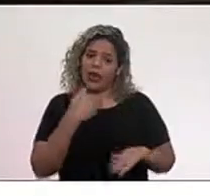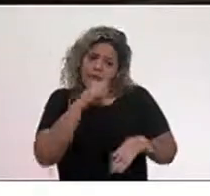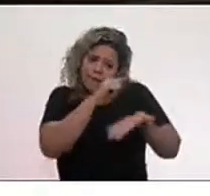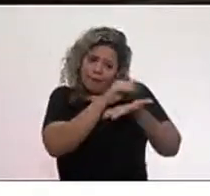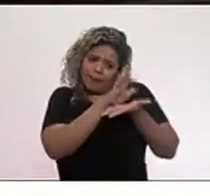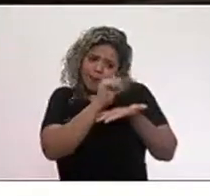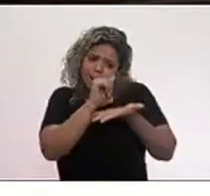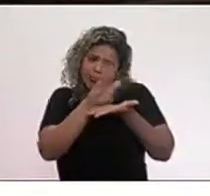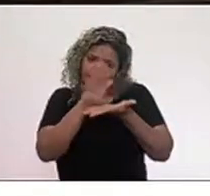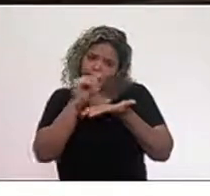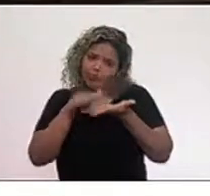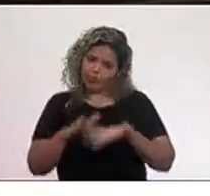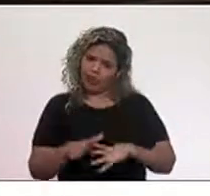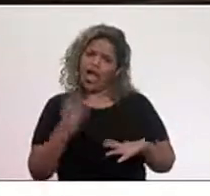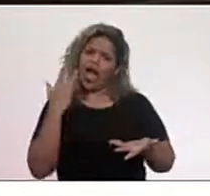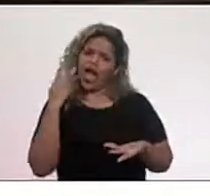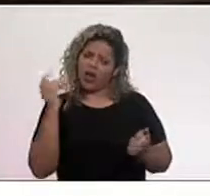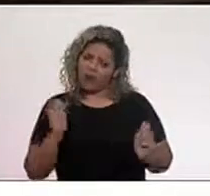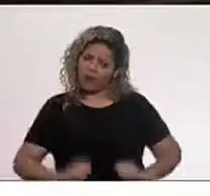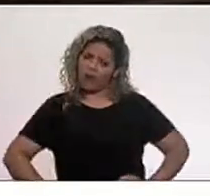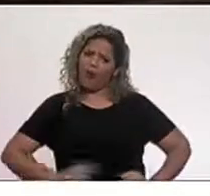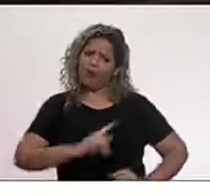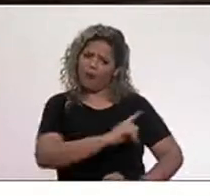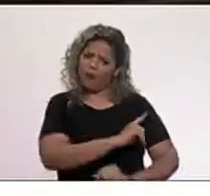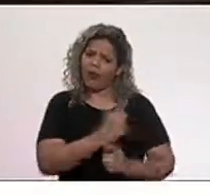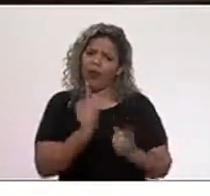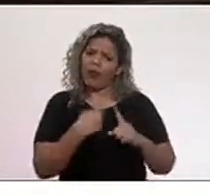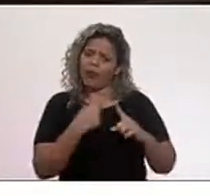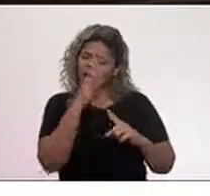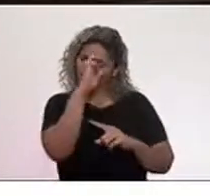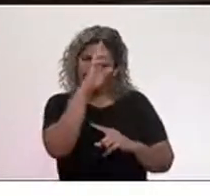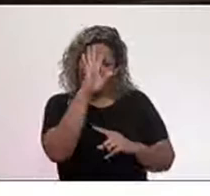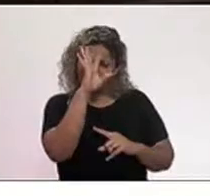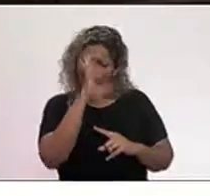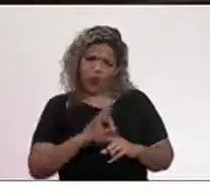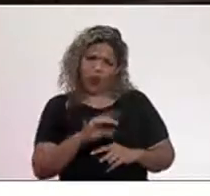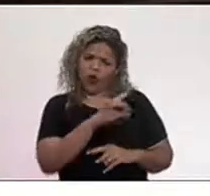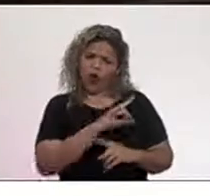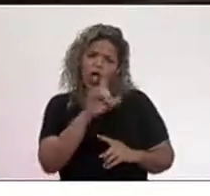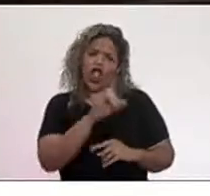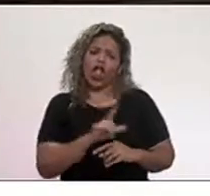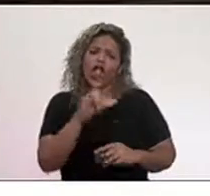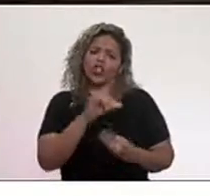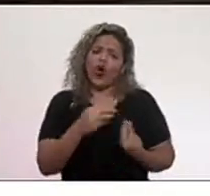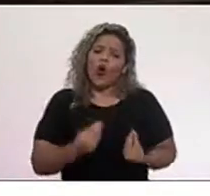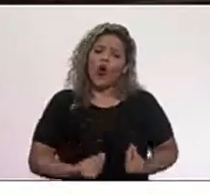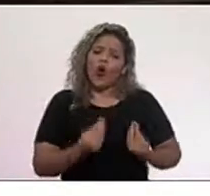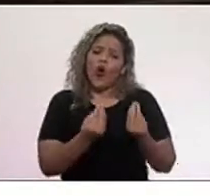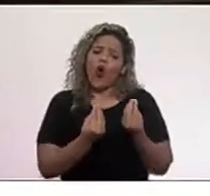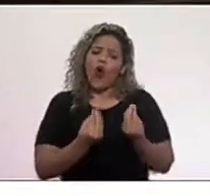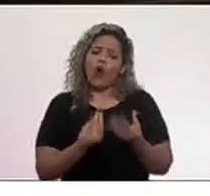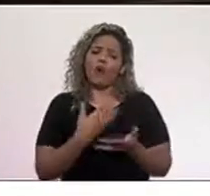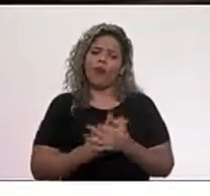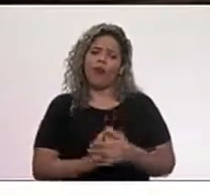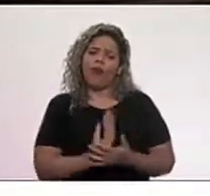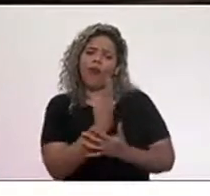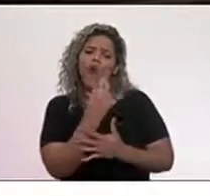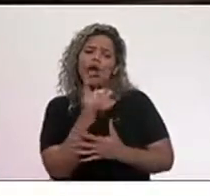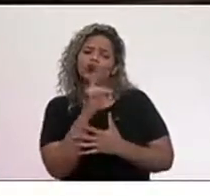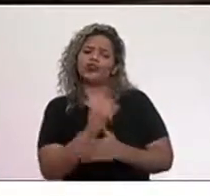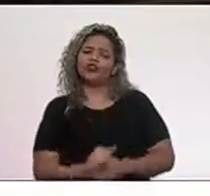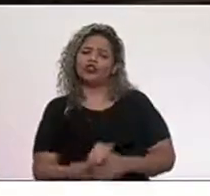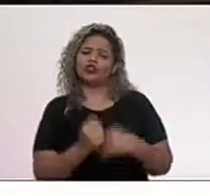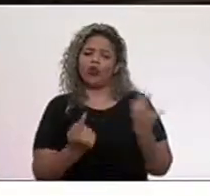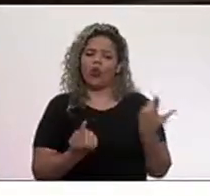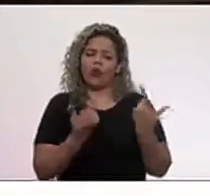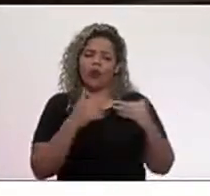sido demitidas por seus patrões que não compreendem a lógica de ter dias a fio,